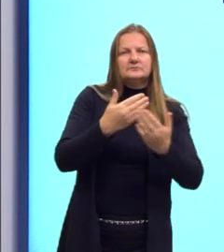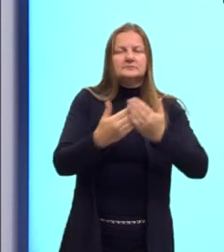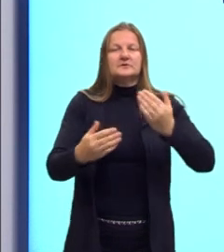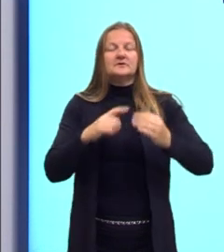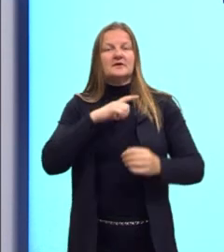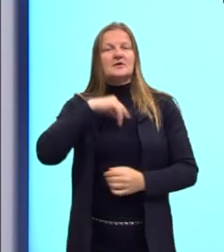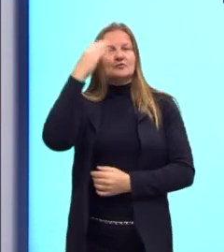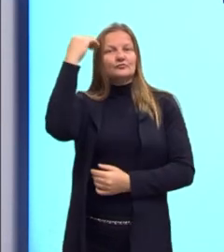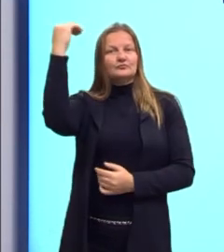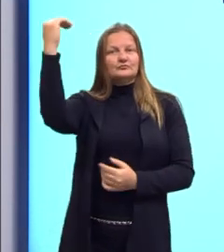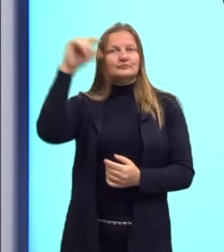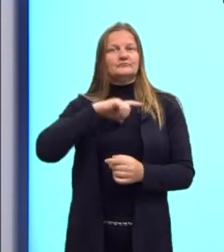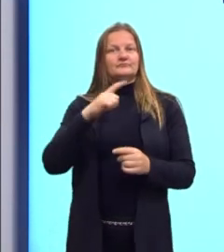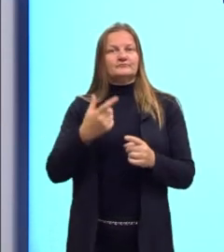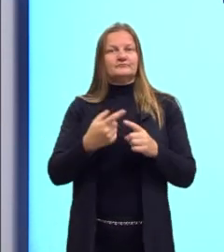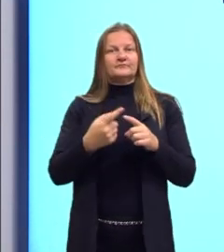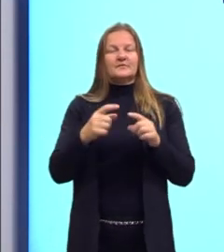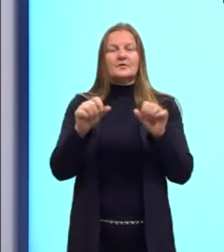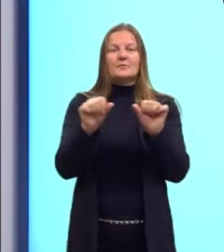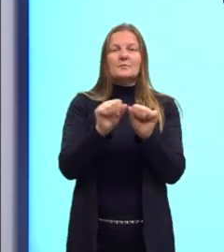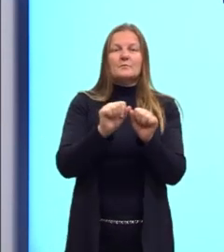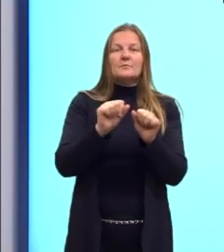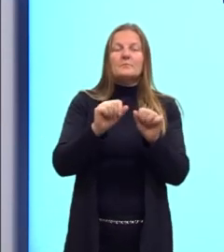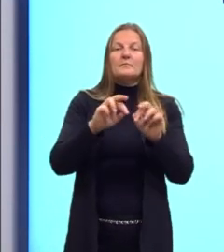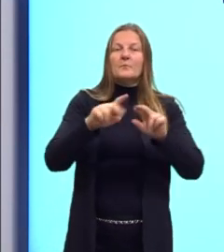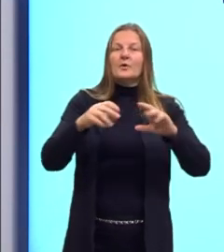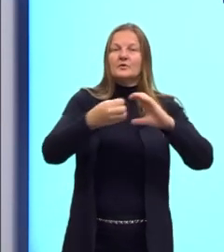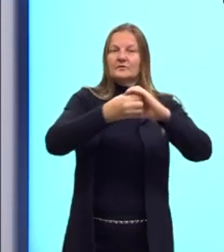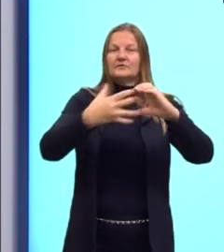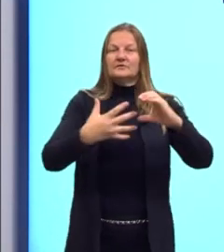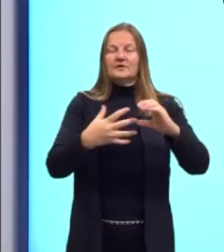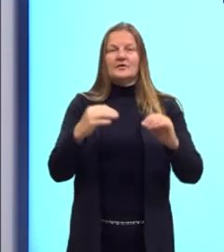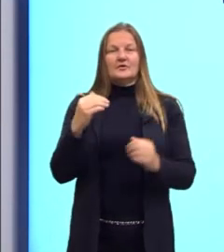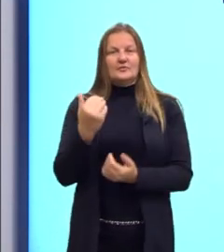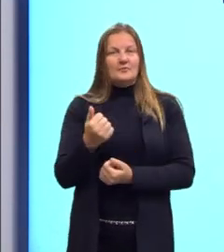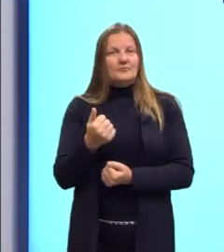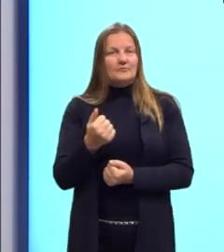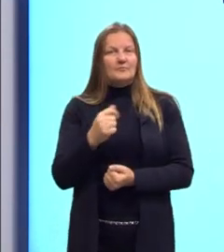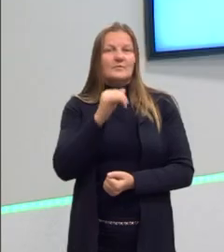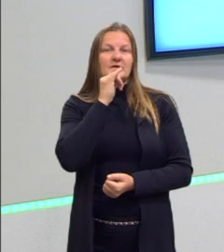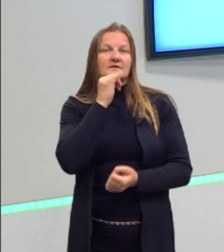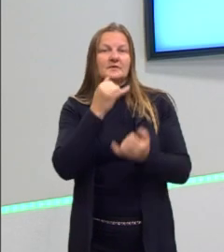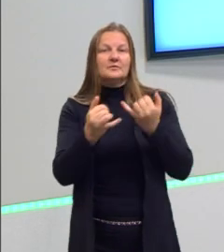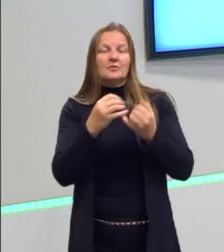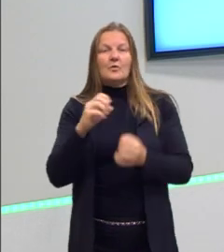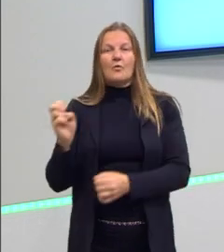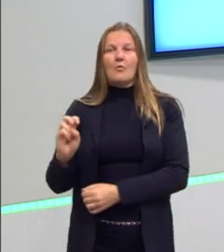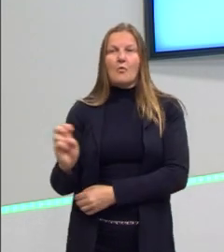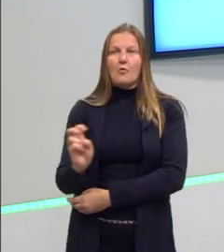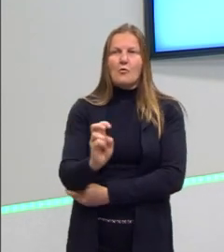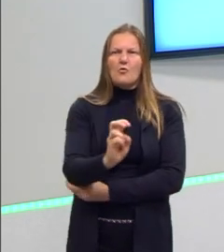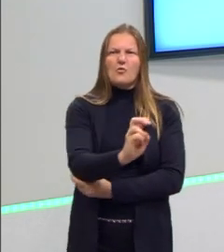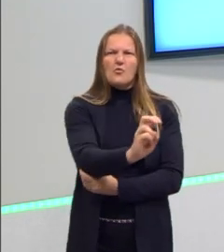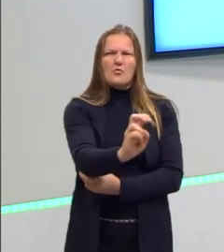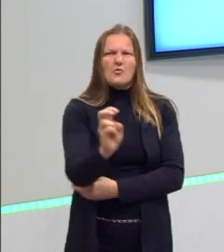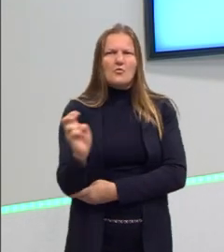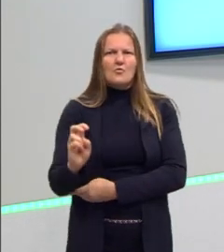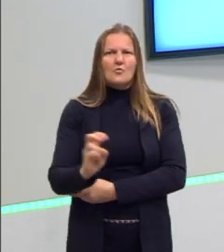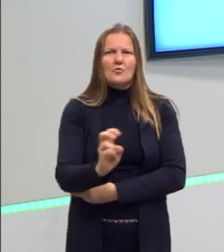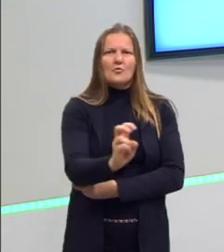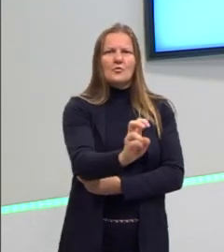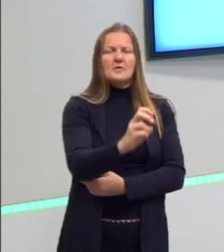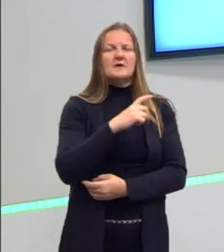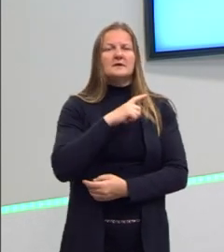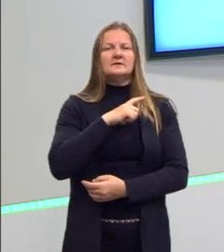sucesso com essa perda de características. É um exemplo a serpentes, né? Então, ele